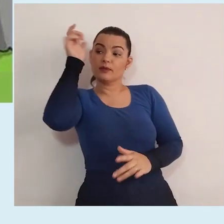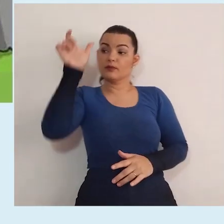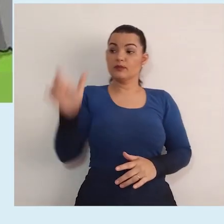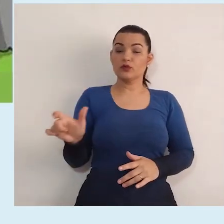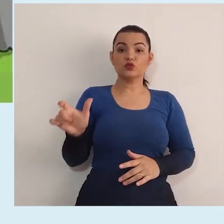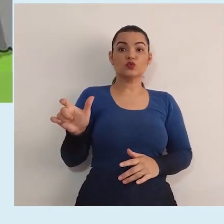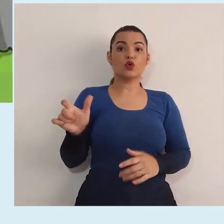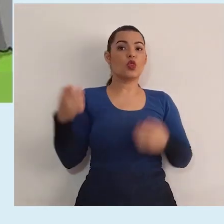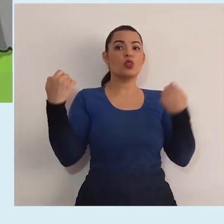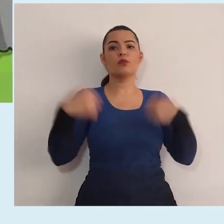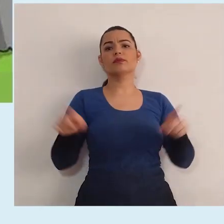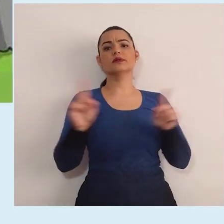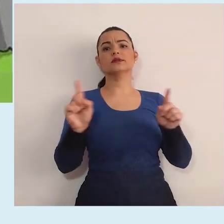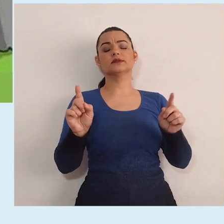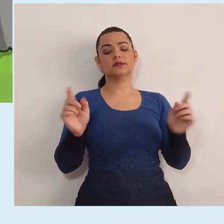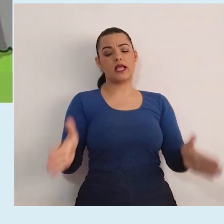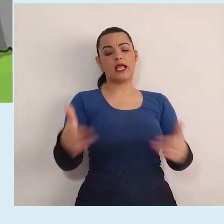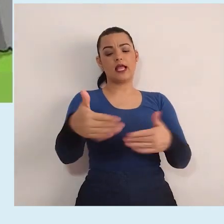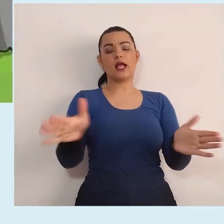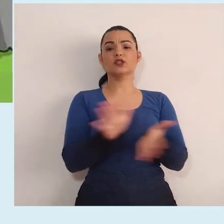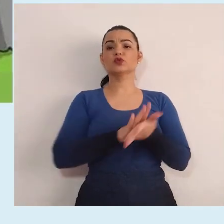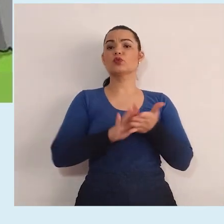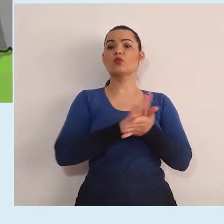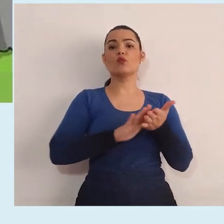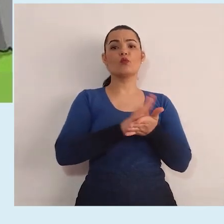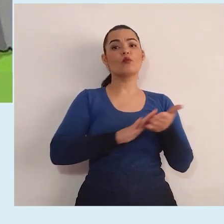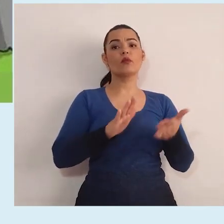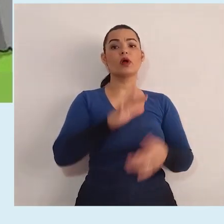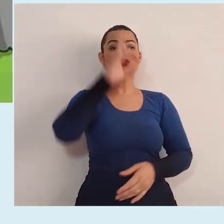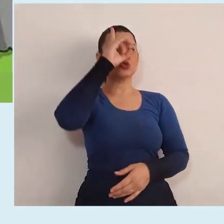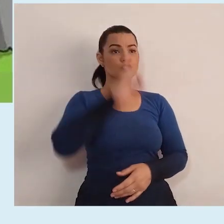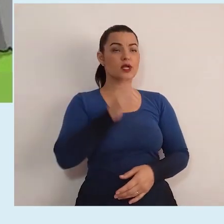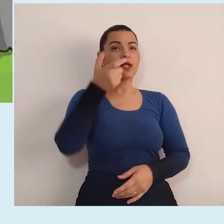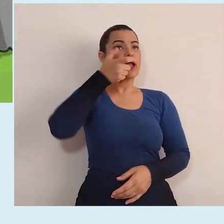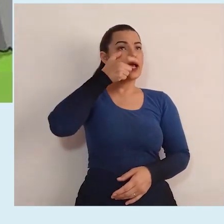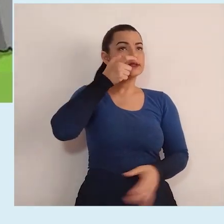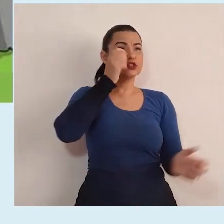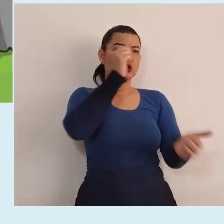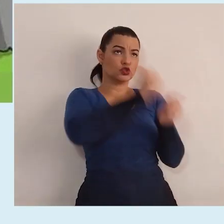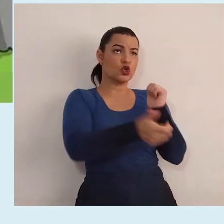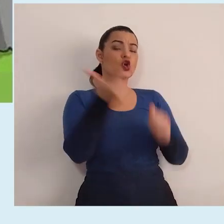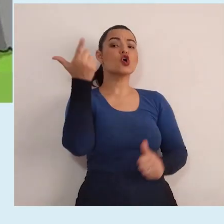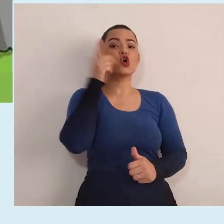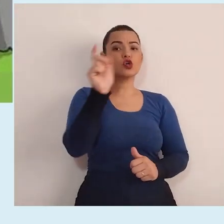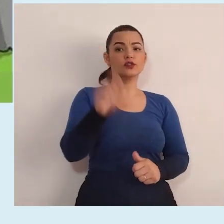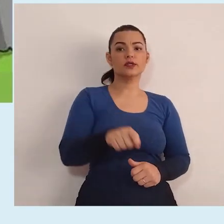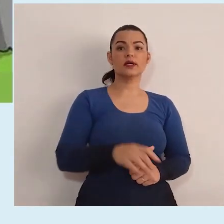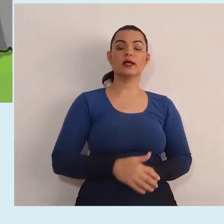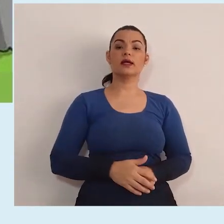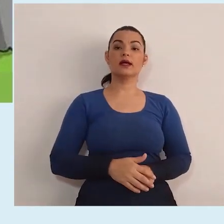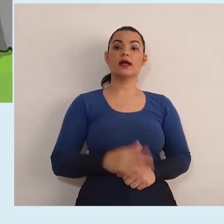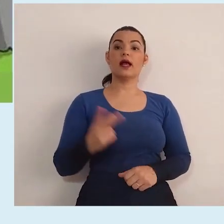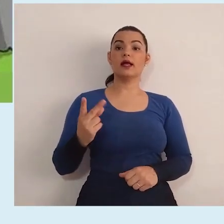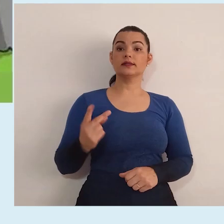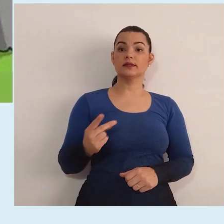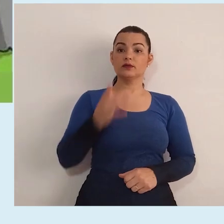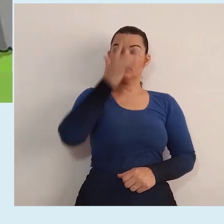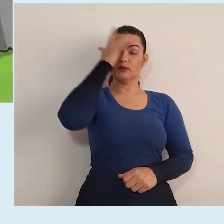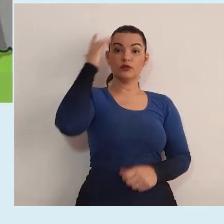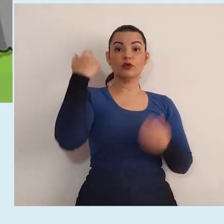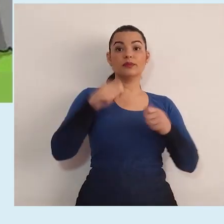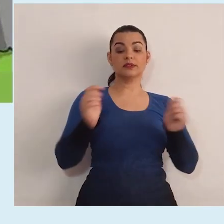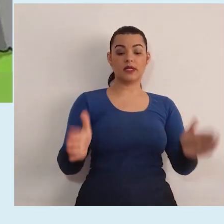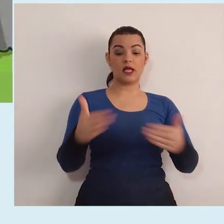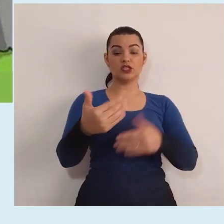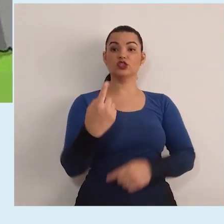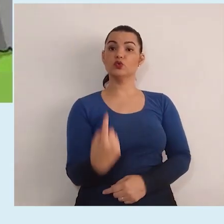de caixote para ter o direito de ver o jogo. A segunda pessoa precisa de apenas um caixote para conseguir enxergar o